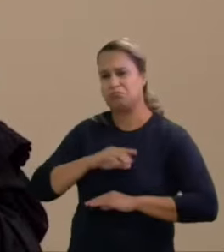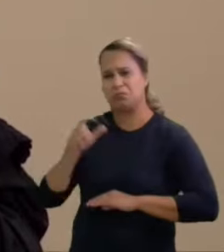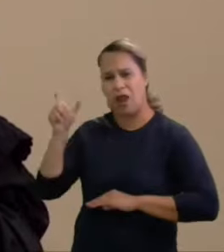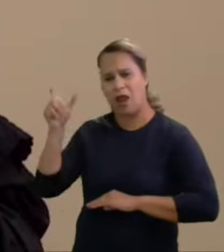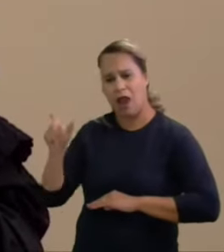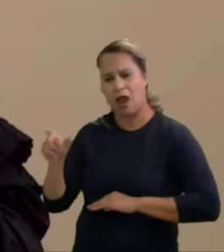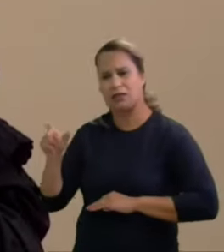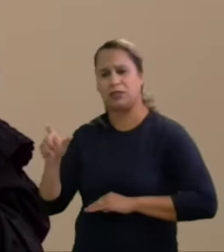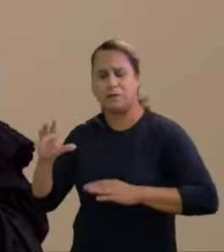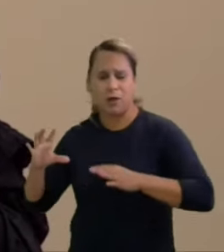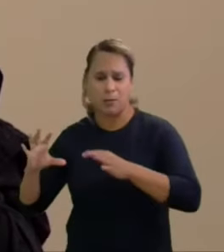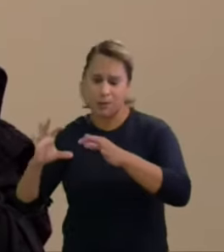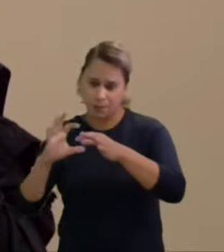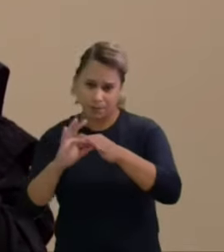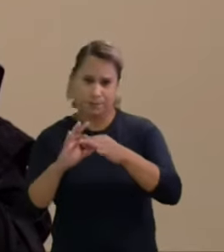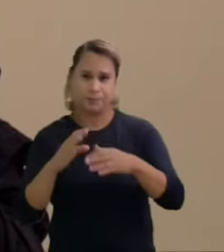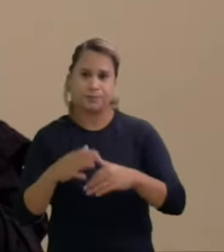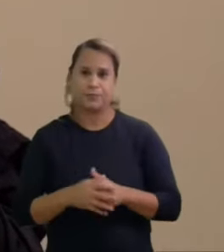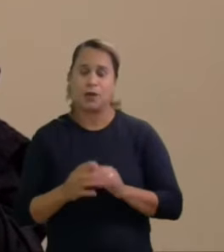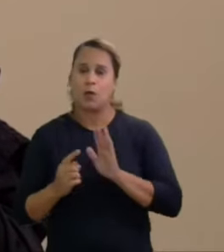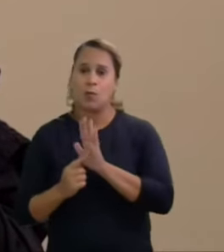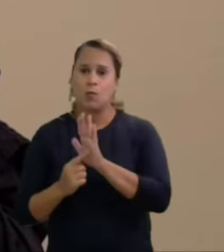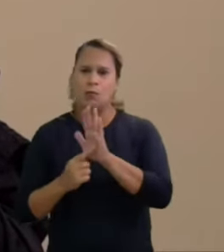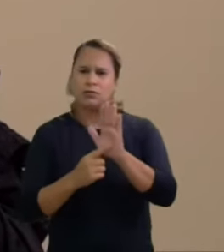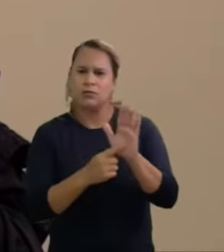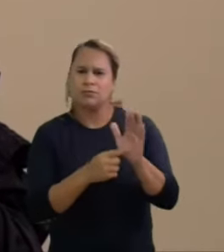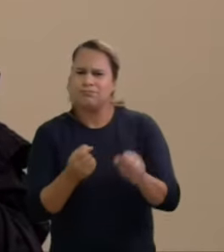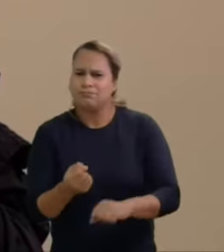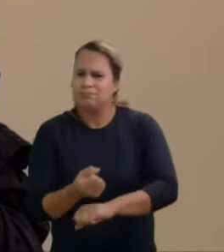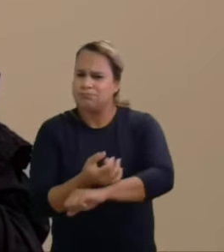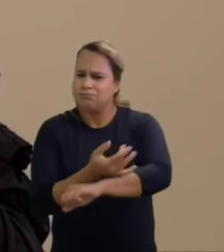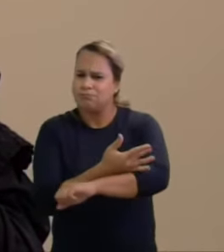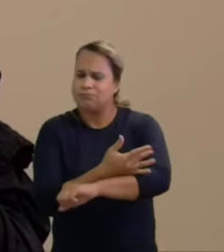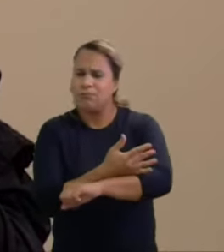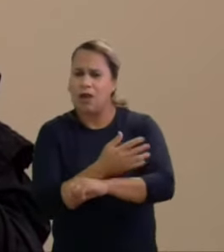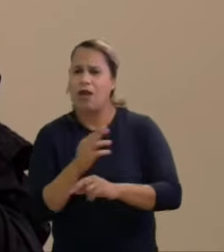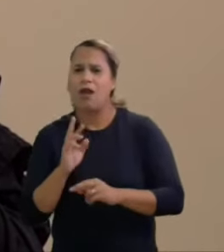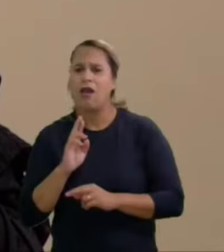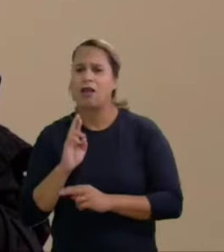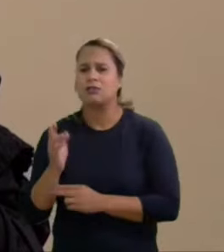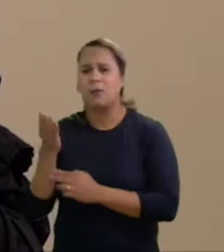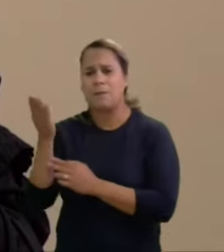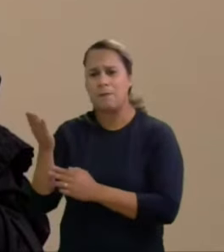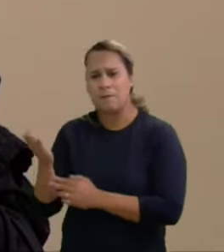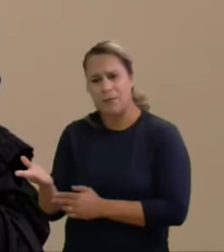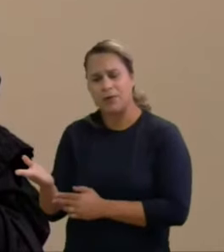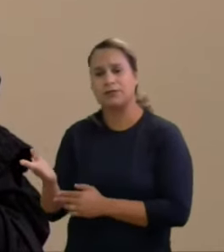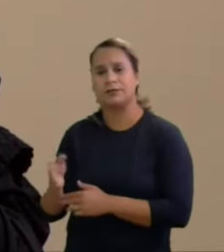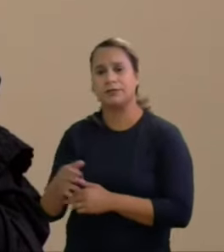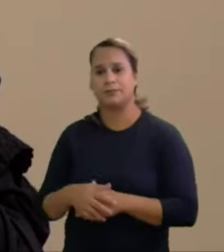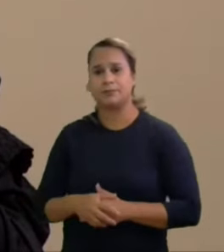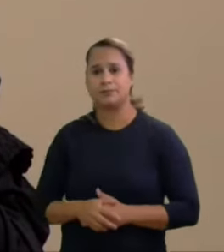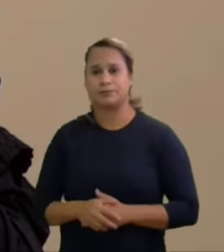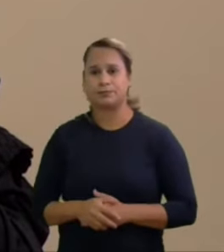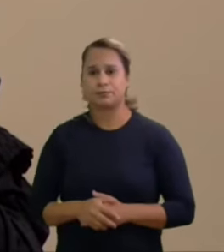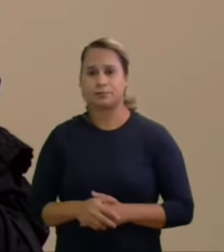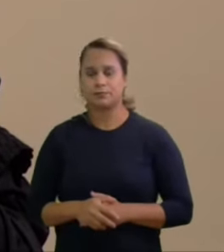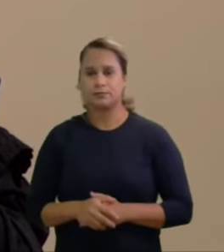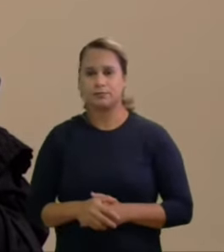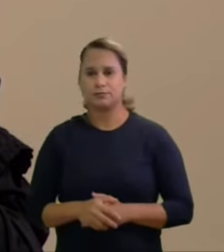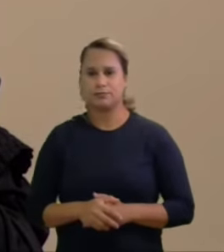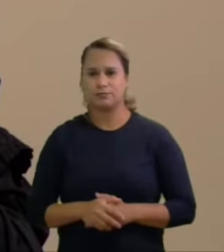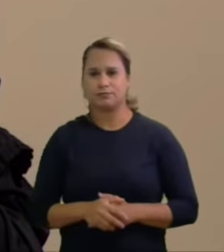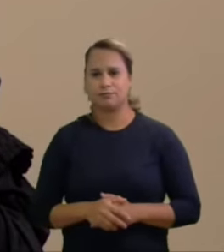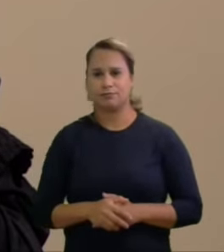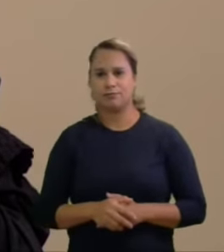virtual demonstrando grande emocionalidade em relação à pessoa dele a presença de tantos formulando mensagens de